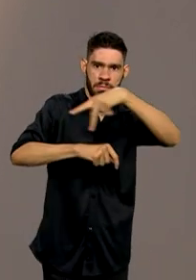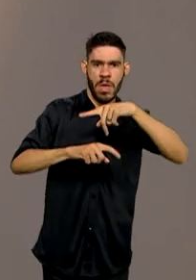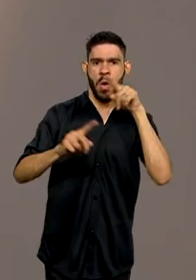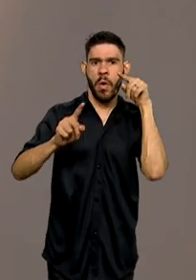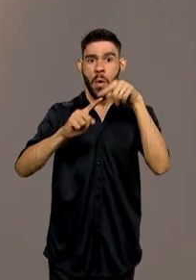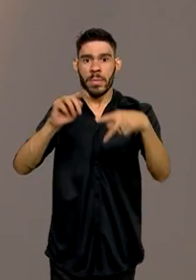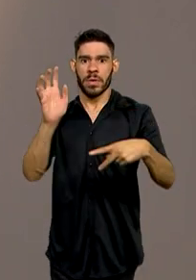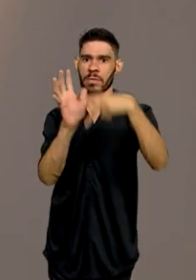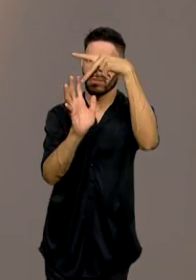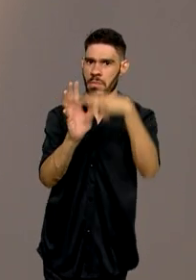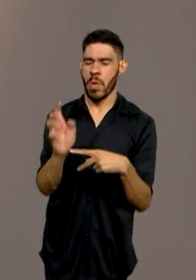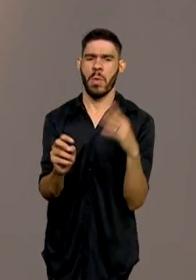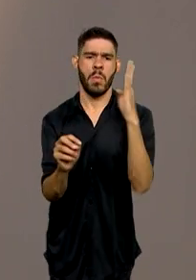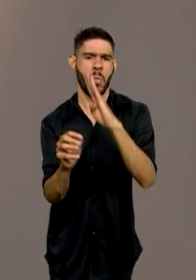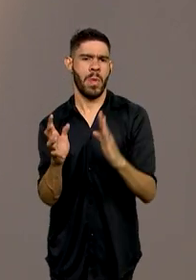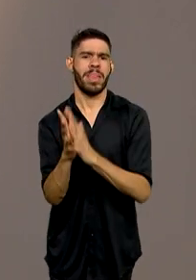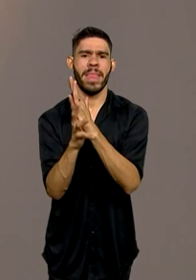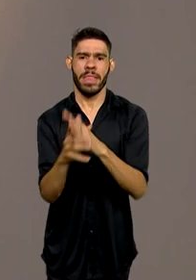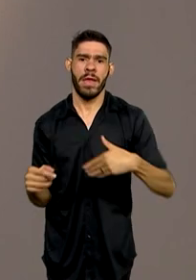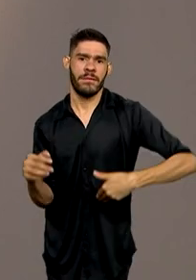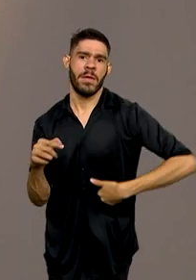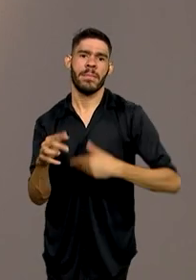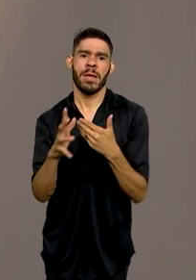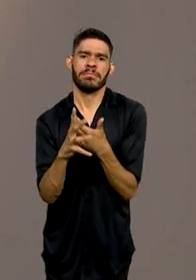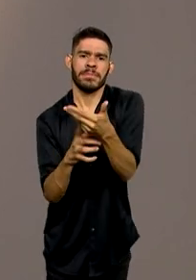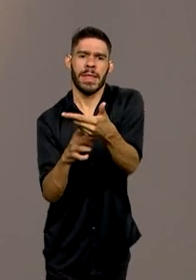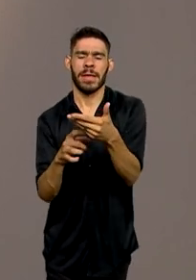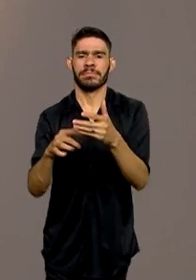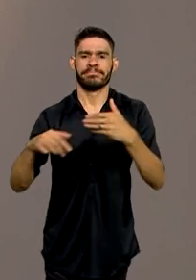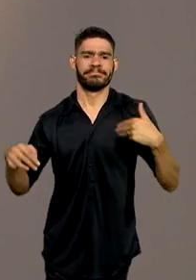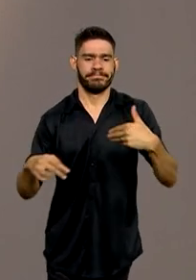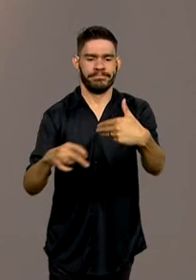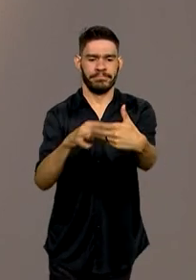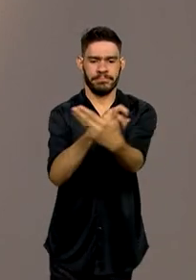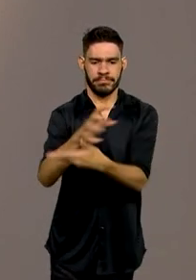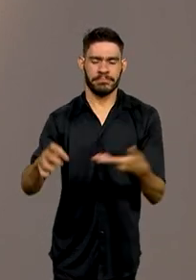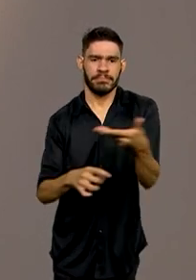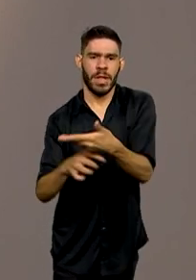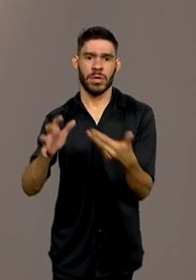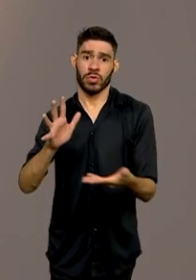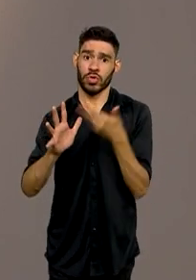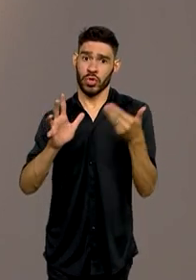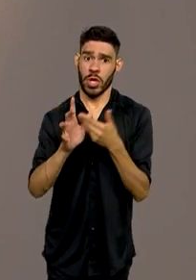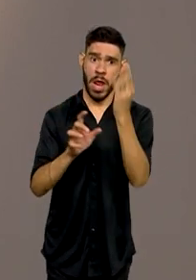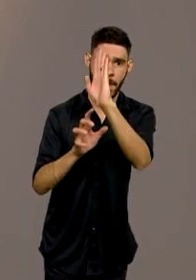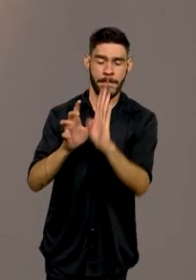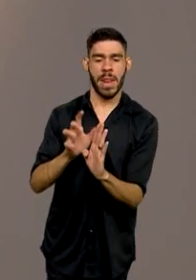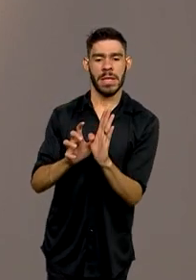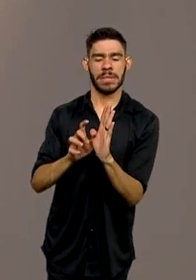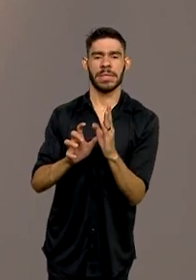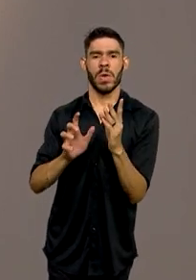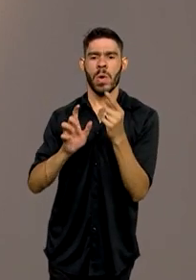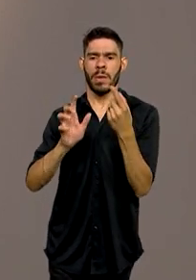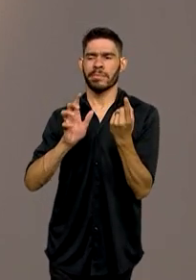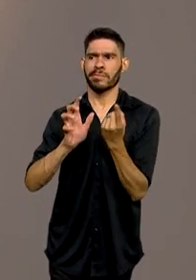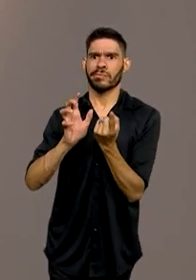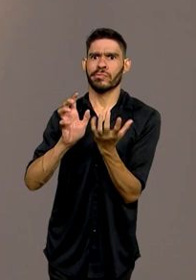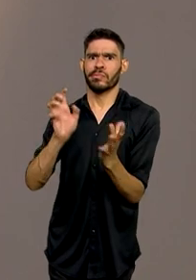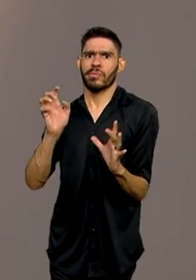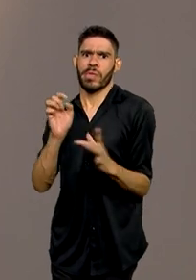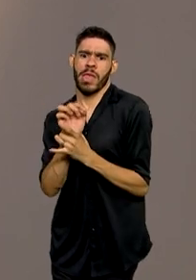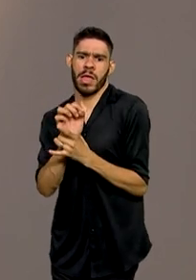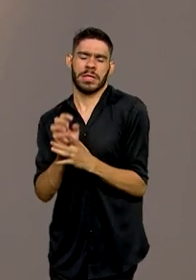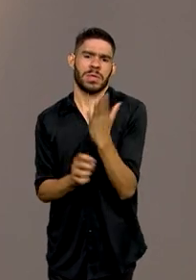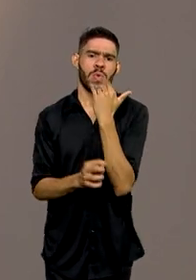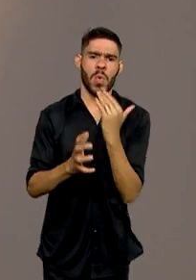a meta do Plano Brasil Sem Fome, uma iniciativa interministerial que visa retirar o Brasil do mapa mundial de insegurança